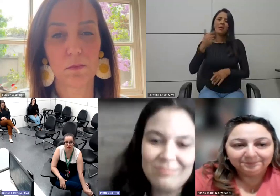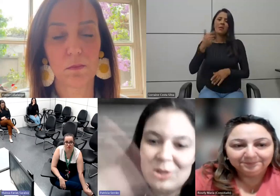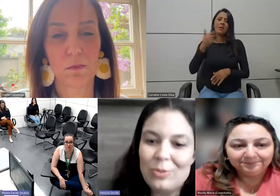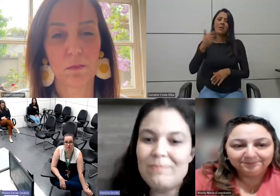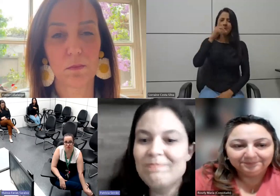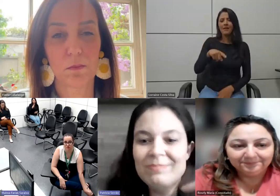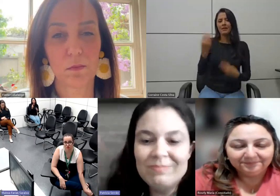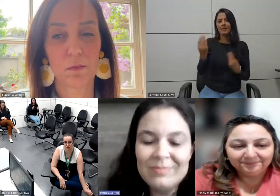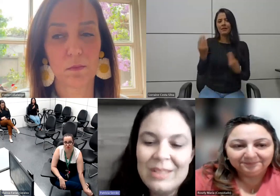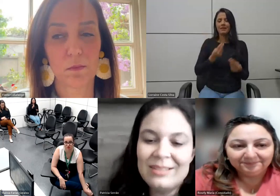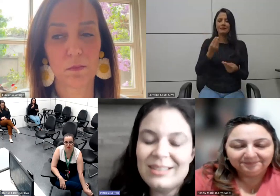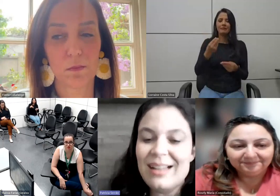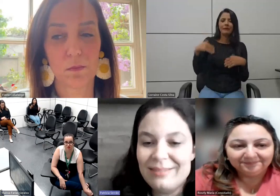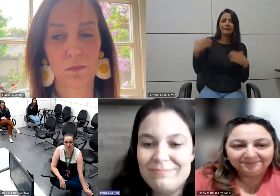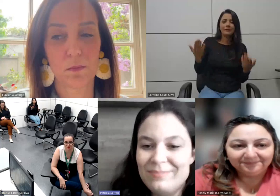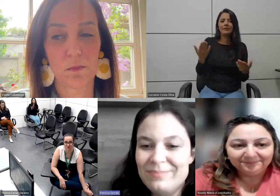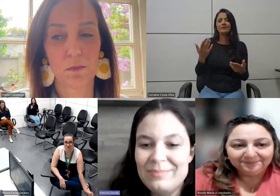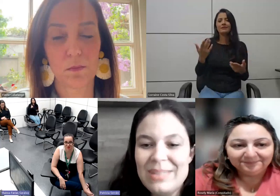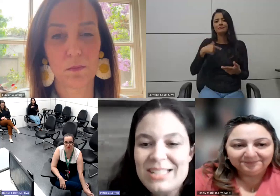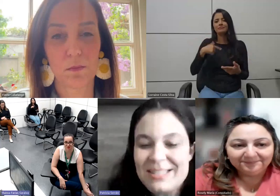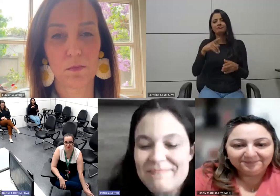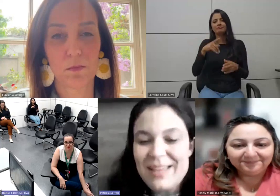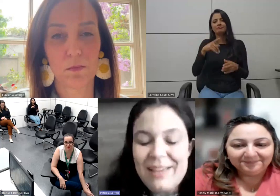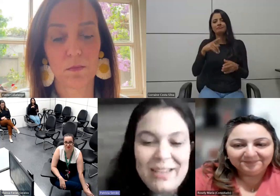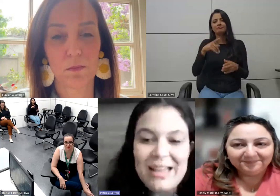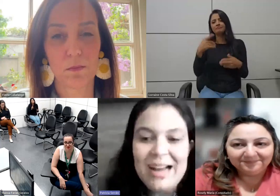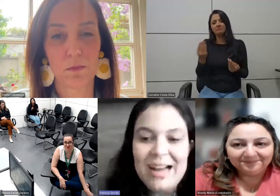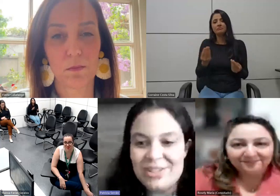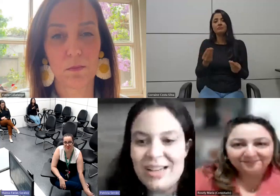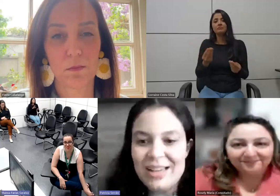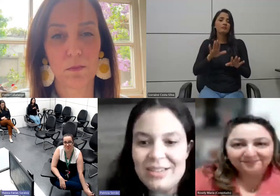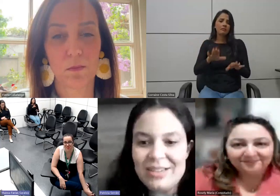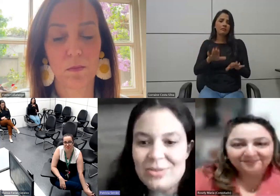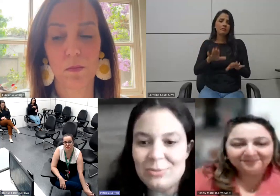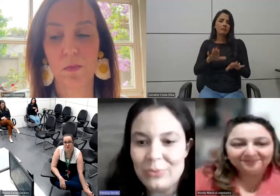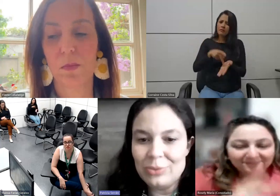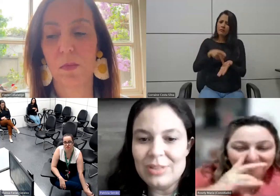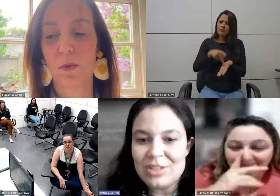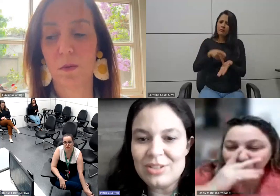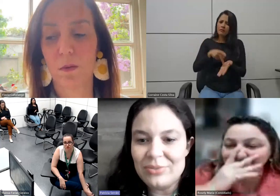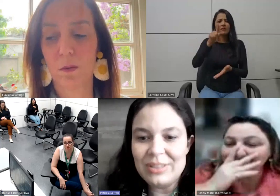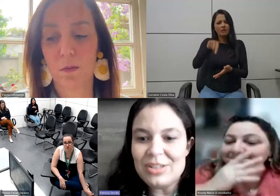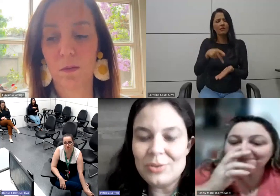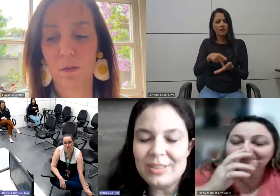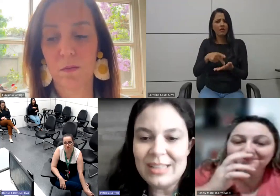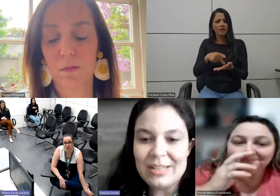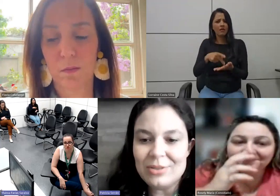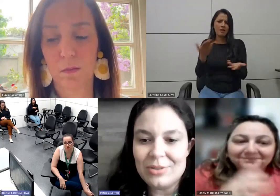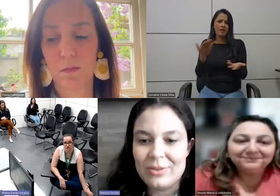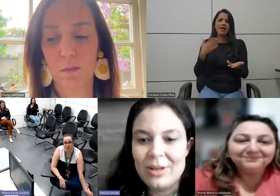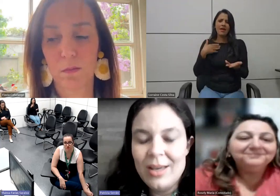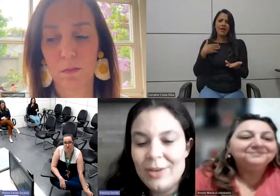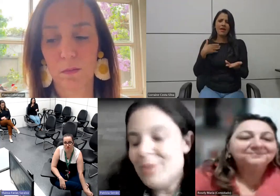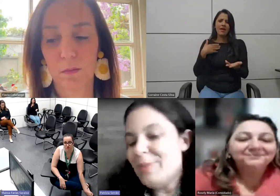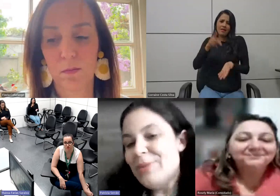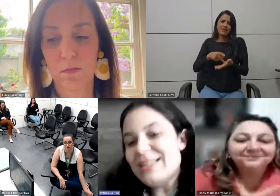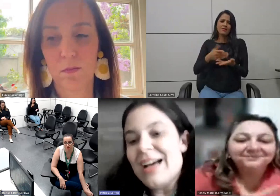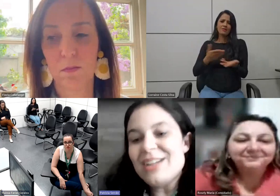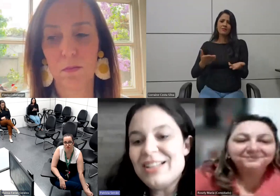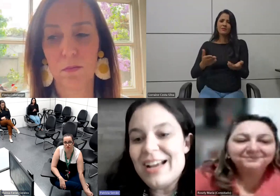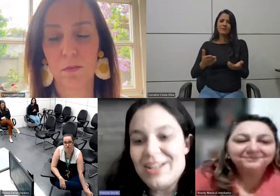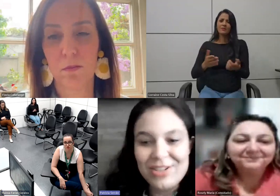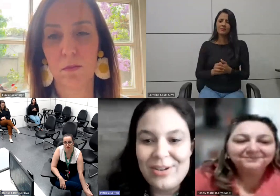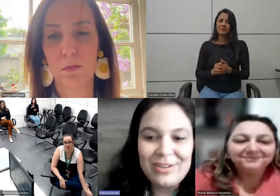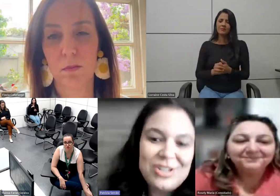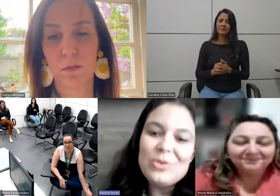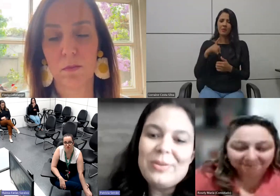ah, sei lá, eu estou, sei lá, mas é verdade, é isso, no fundo, no fim das contas, é isso. Eu tenho